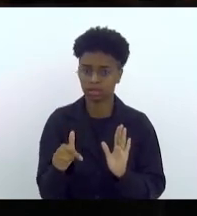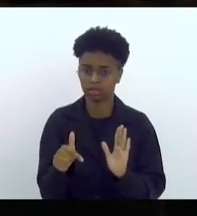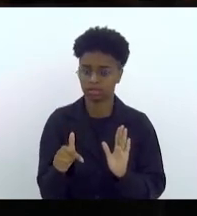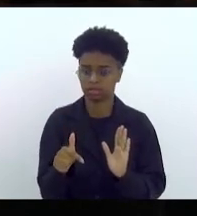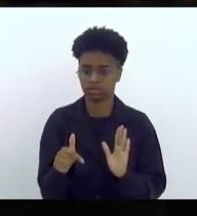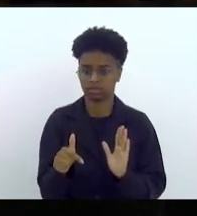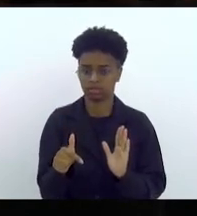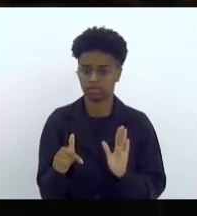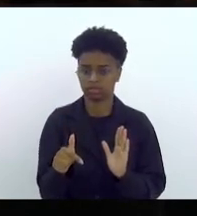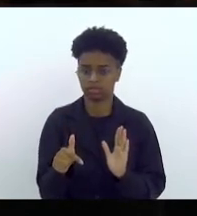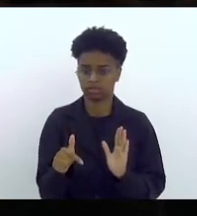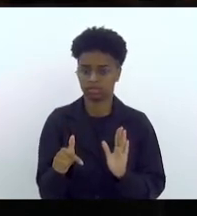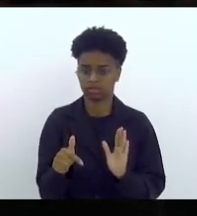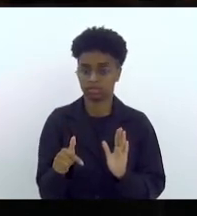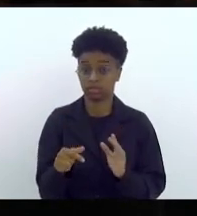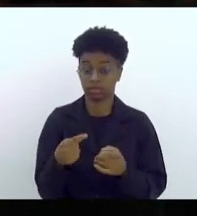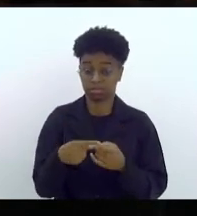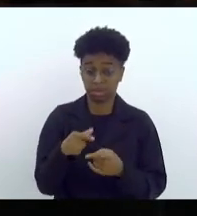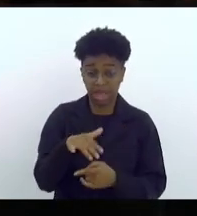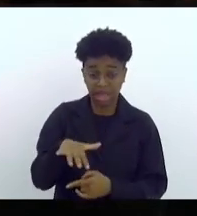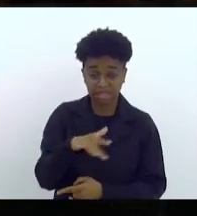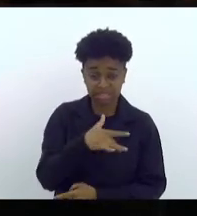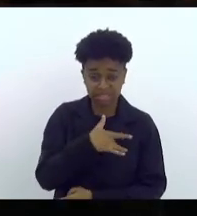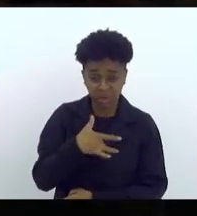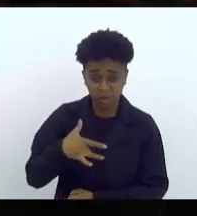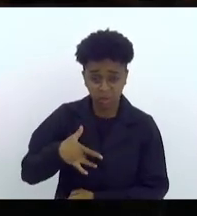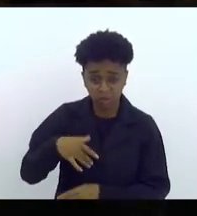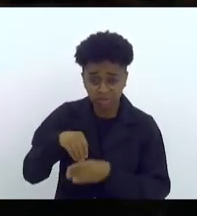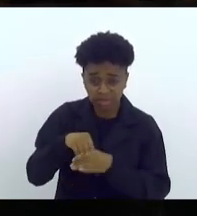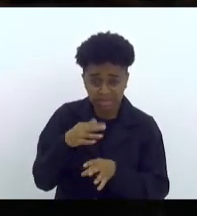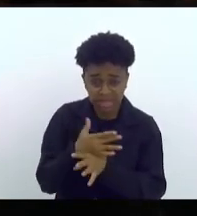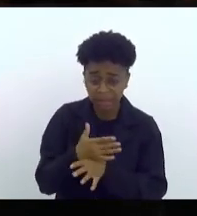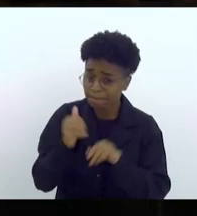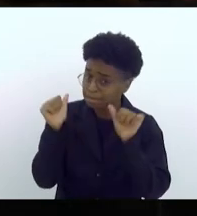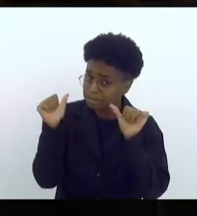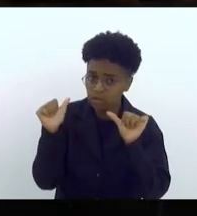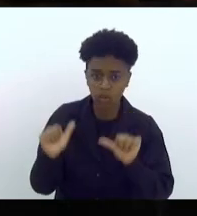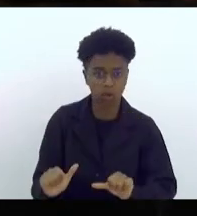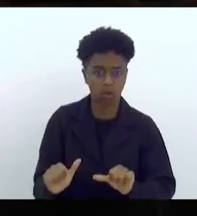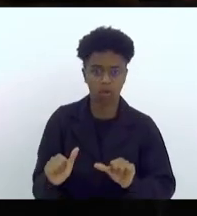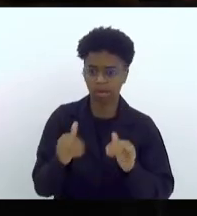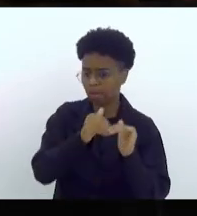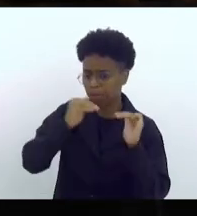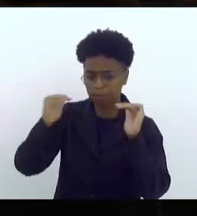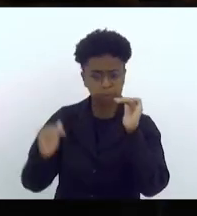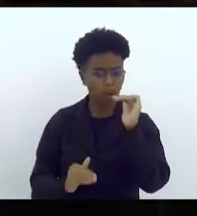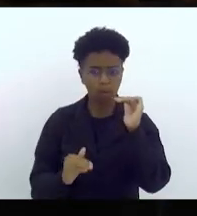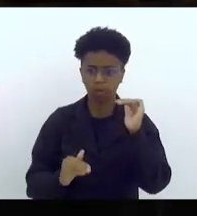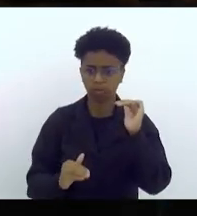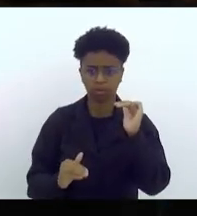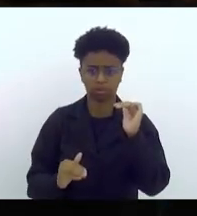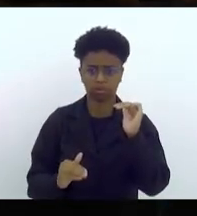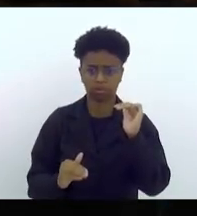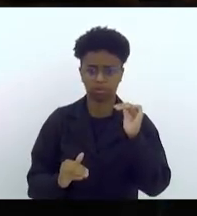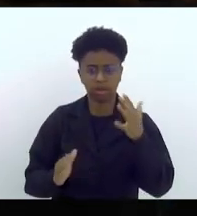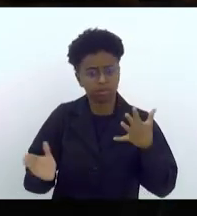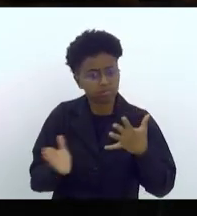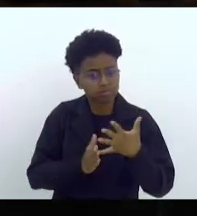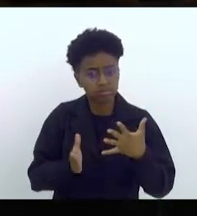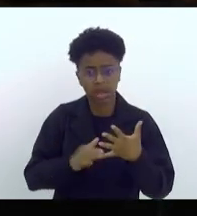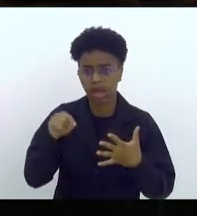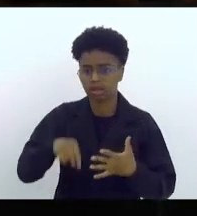Os índices de saúde na cidade são os piores do estado do Rio de Janeiro. Nós somos,